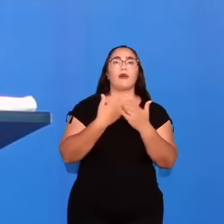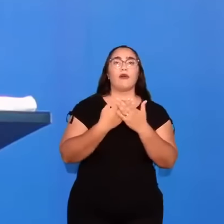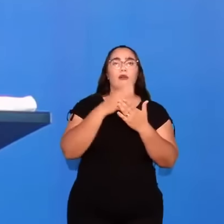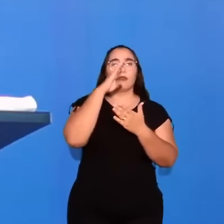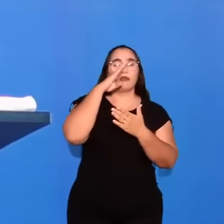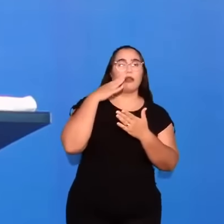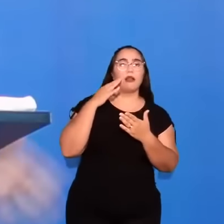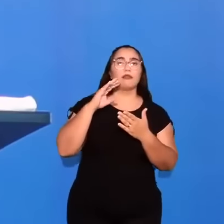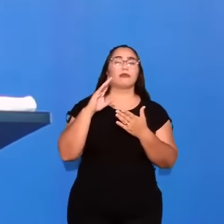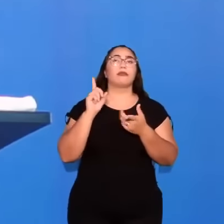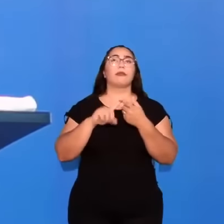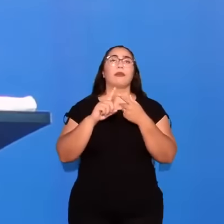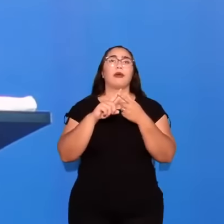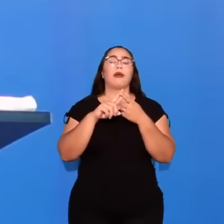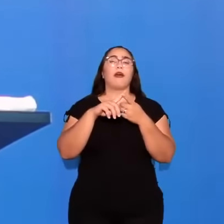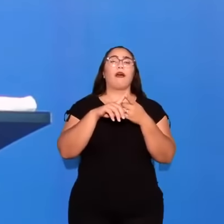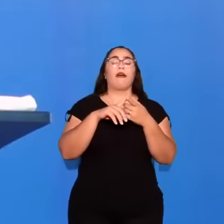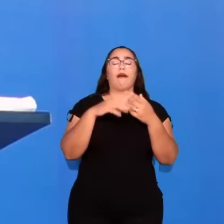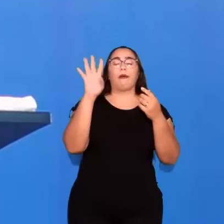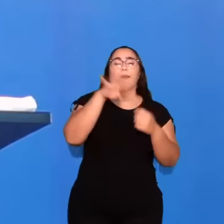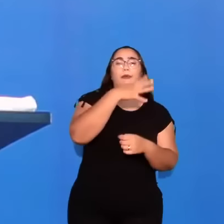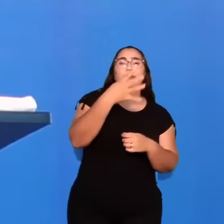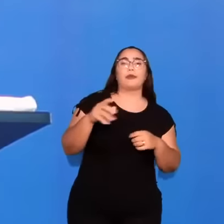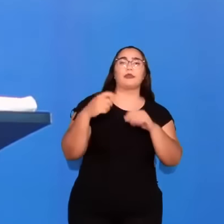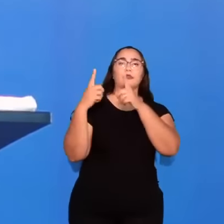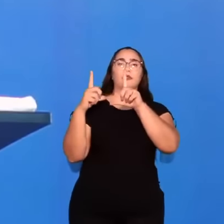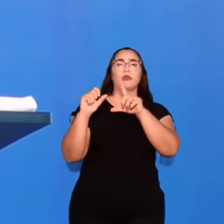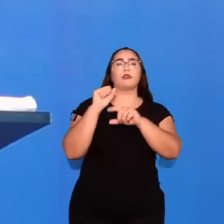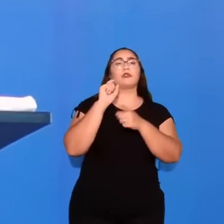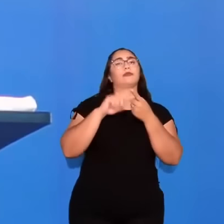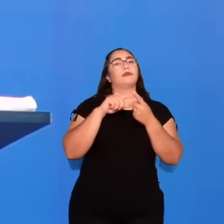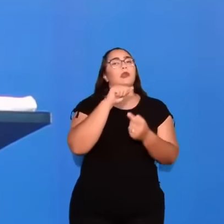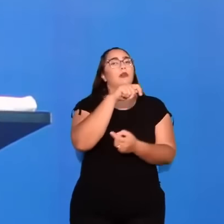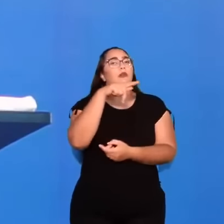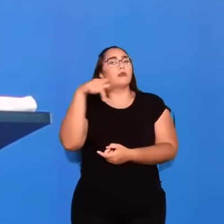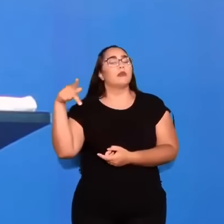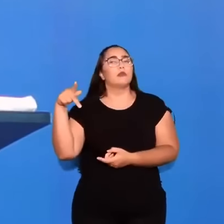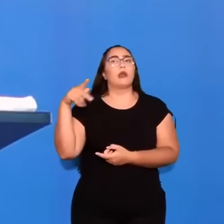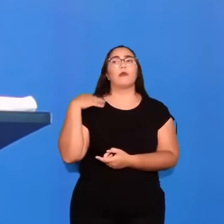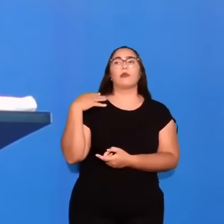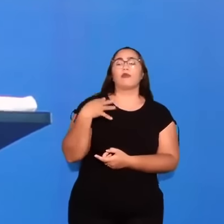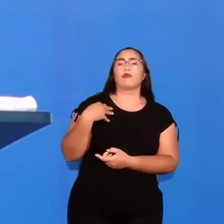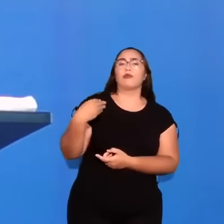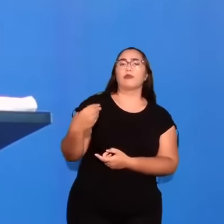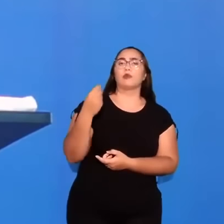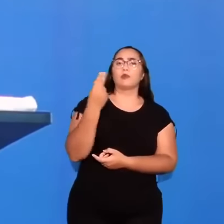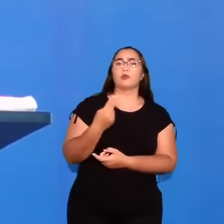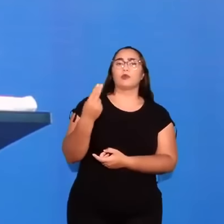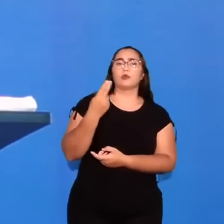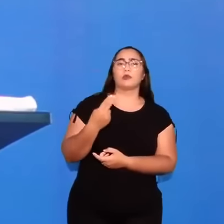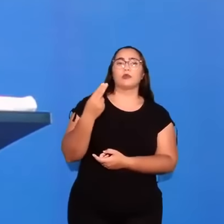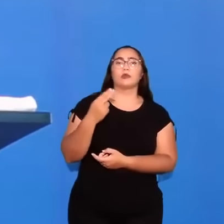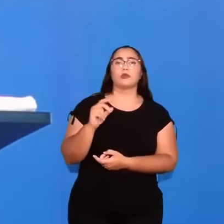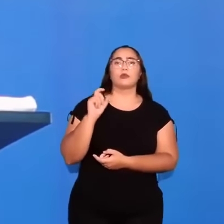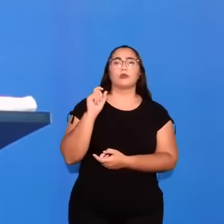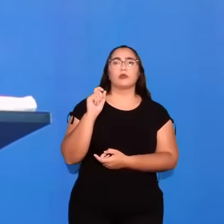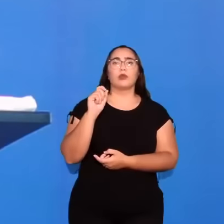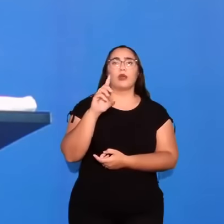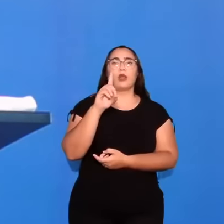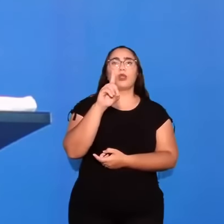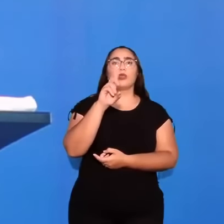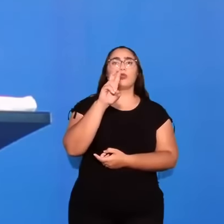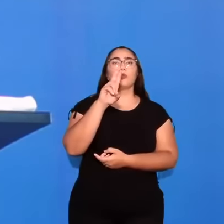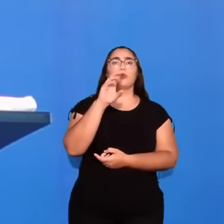na TV. São os aplicativos. Meus filhos, meus estavam usando o aplicativo do Olingo para